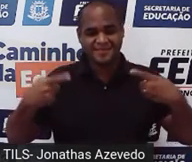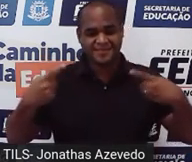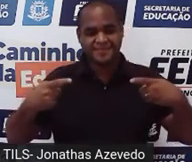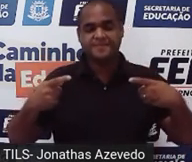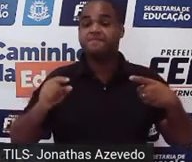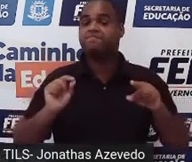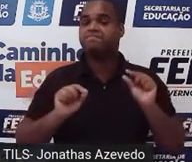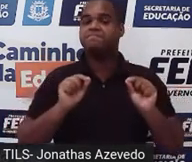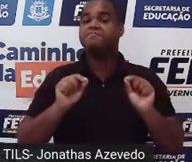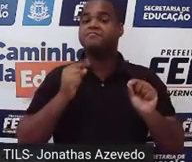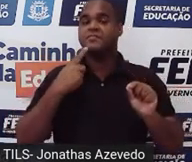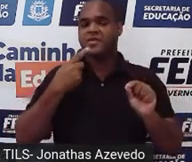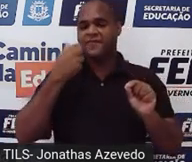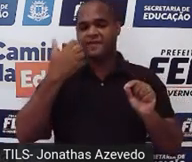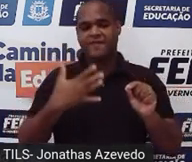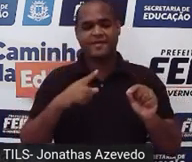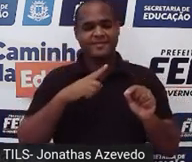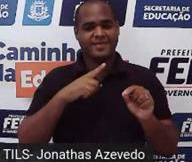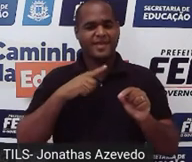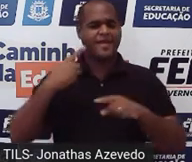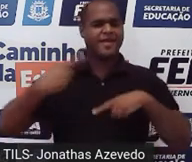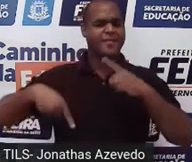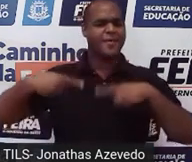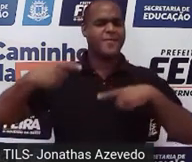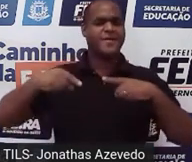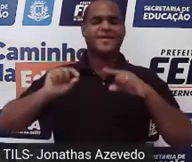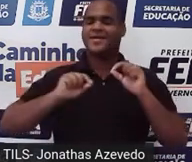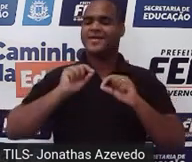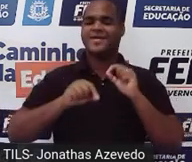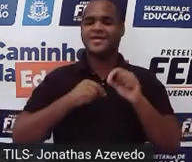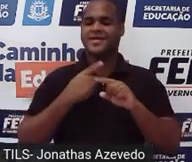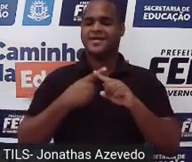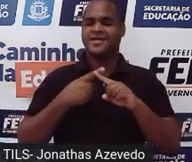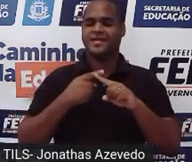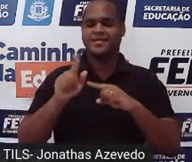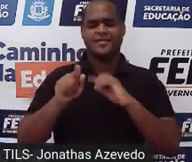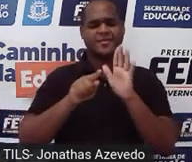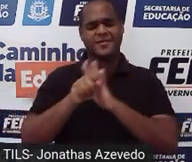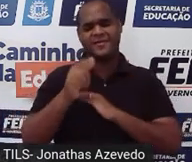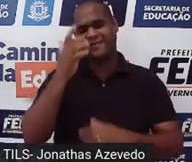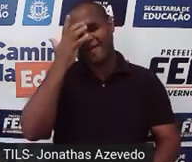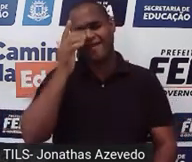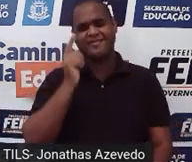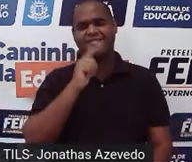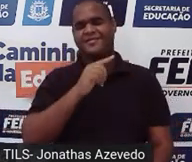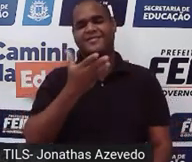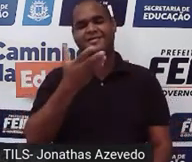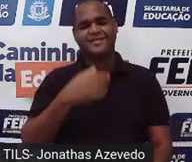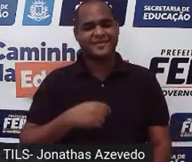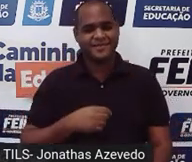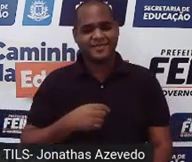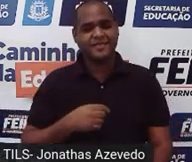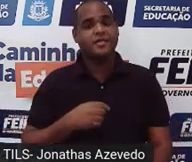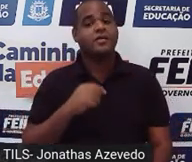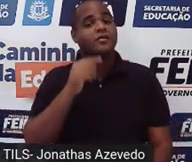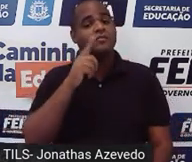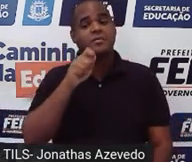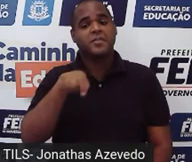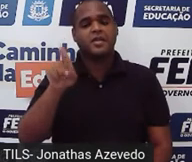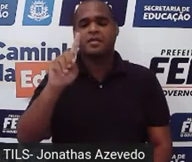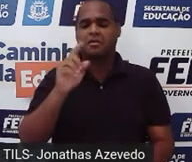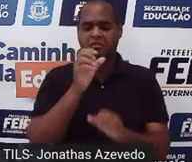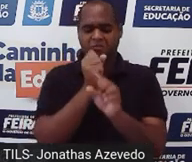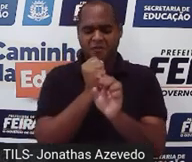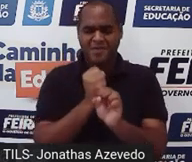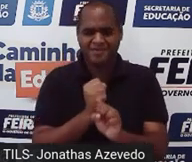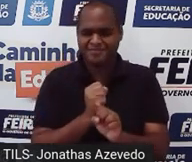Bom, eu tô fazendo muito suspense, na verdade, essa pergunta é bem fácil. Por quê? Aqui você nem precisa fazer